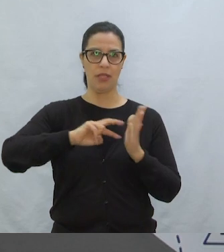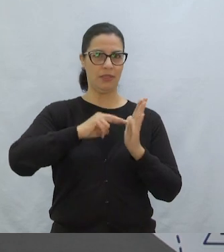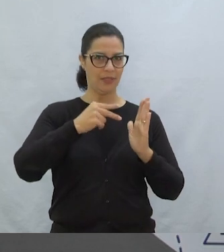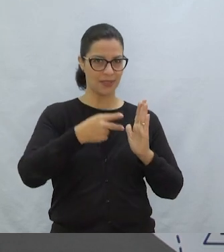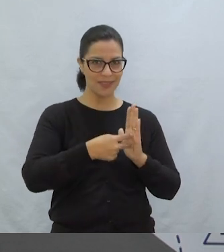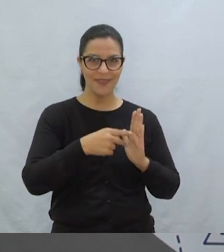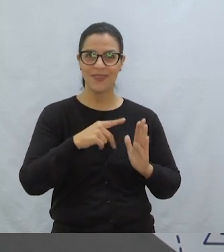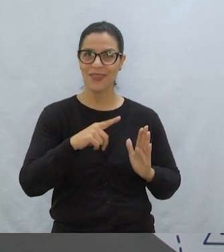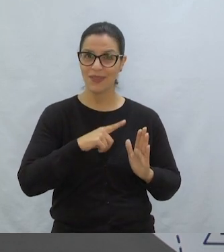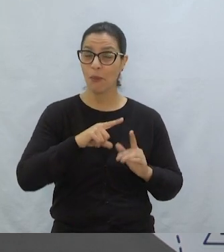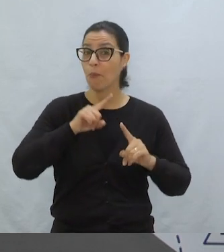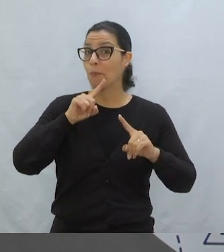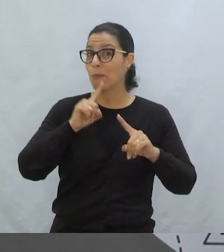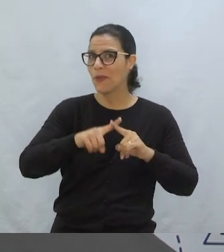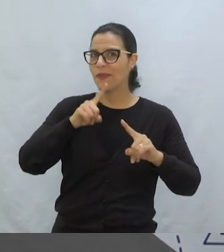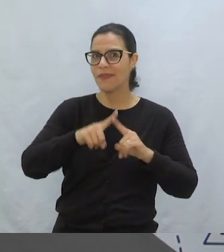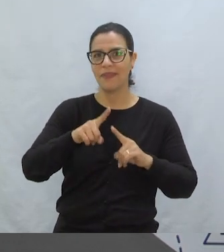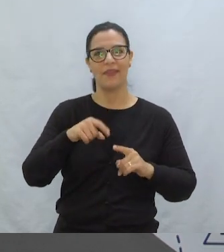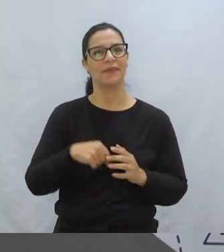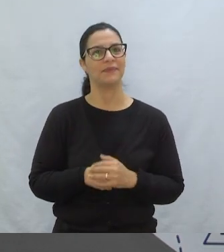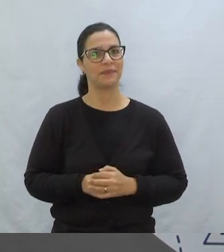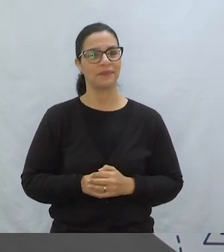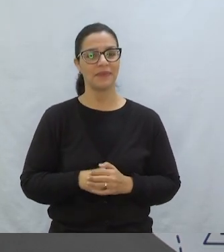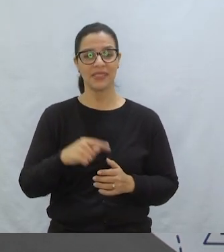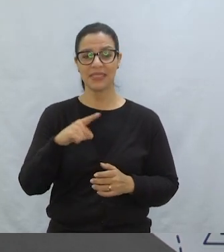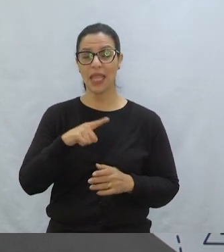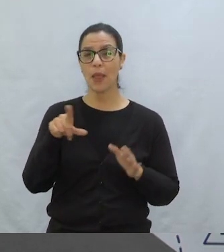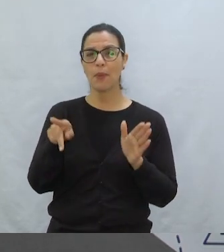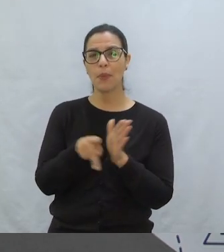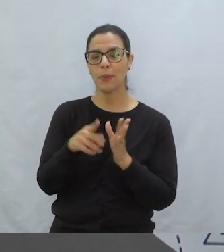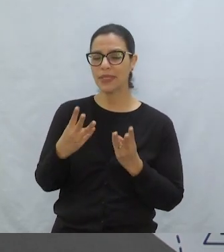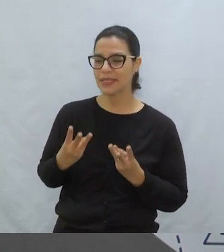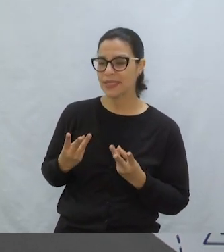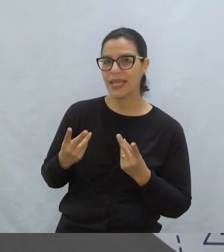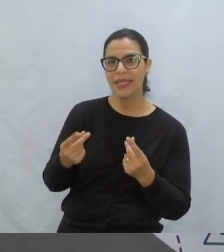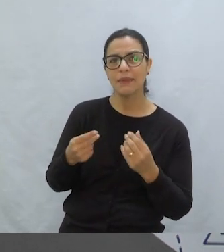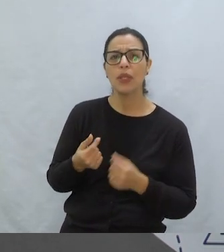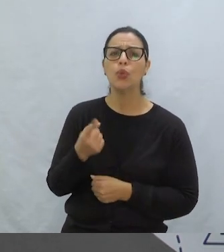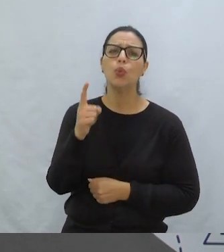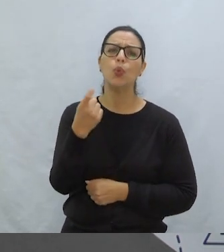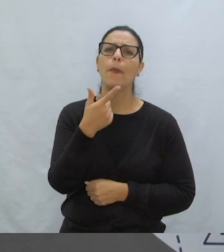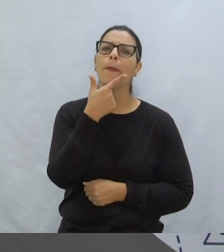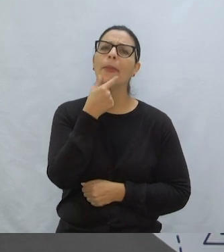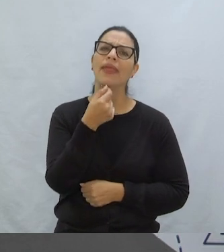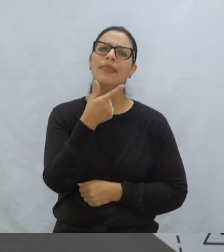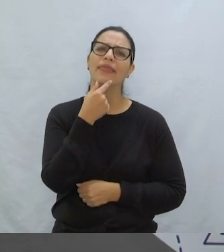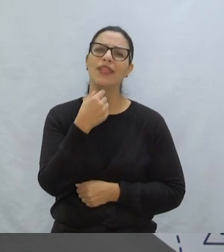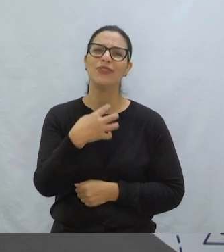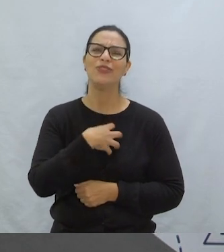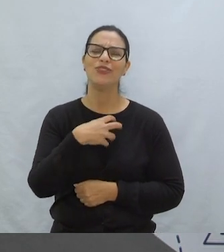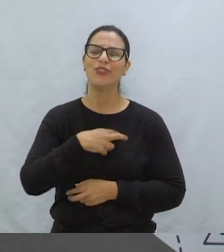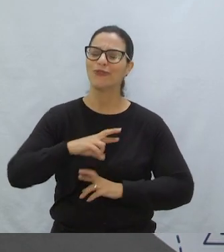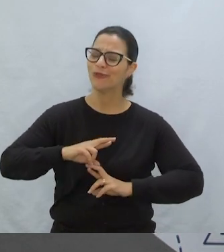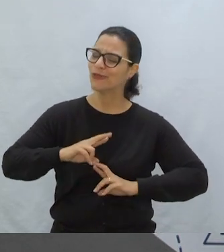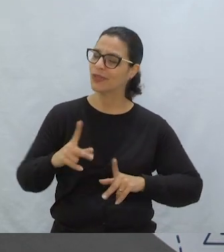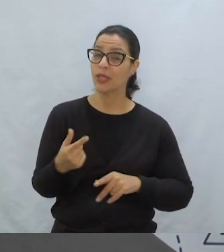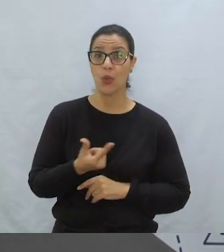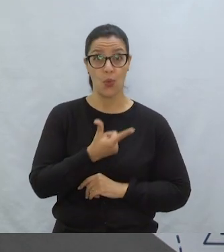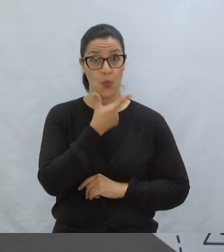significado Graças, sobretudo, à sensibilidade de um menino